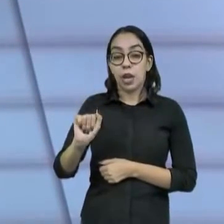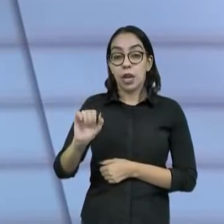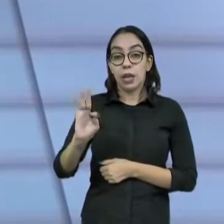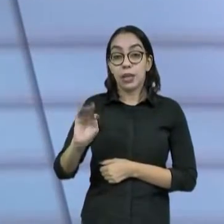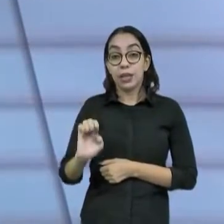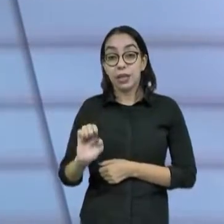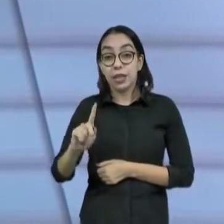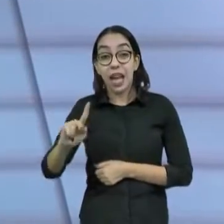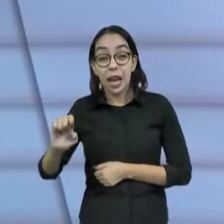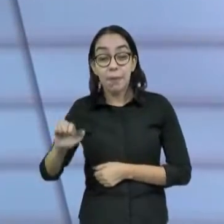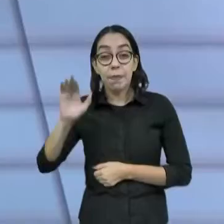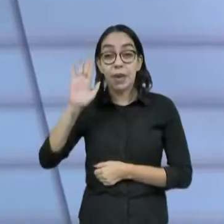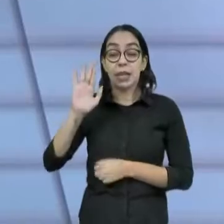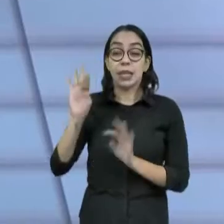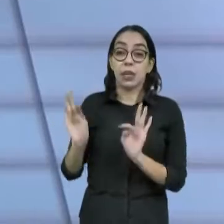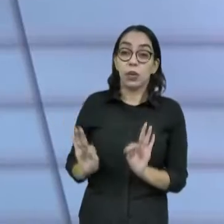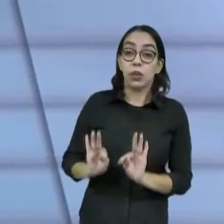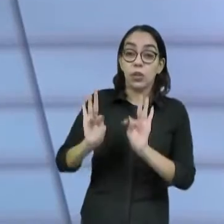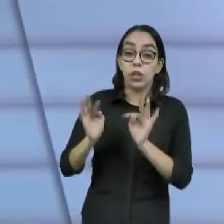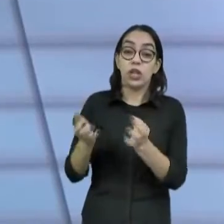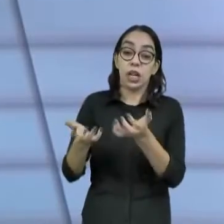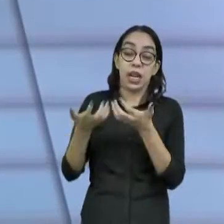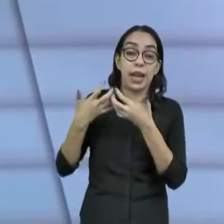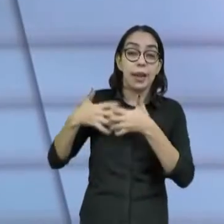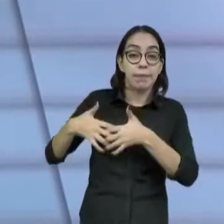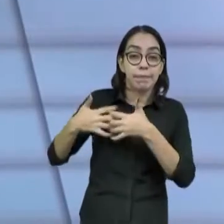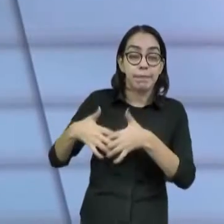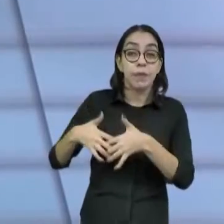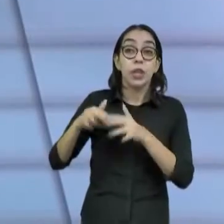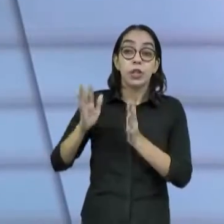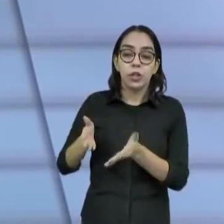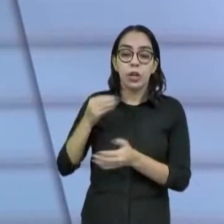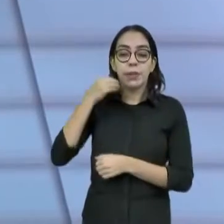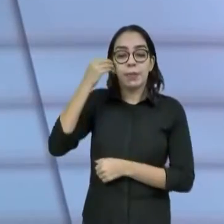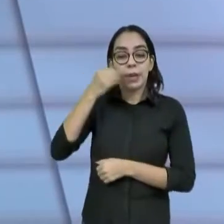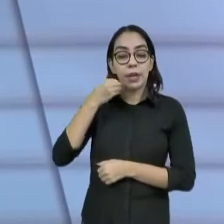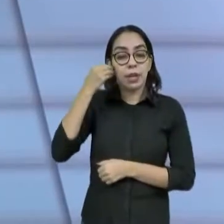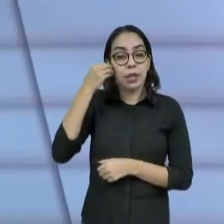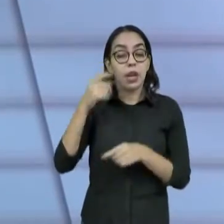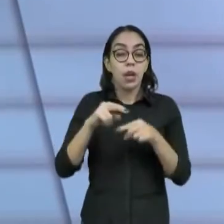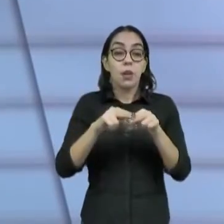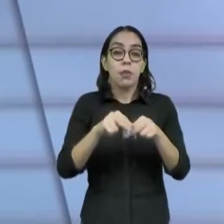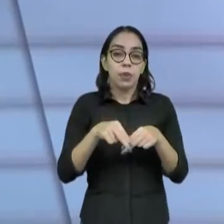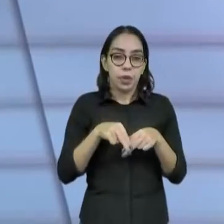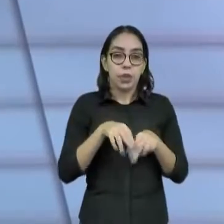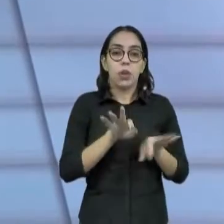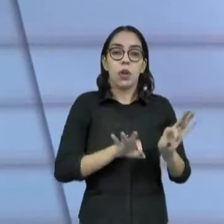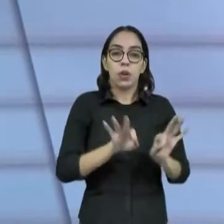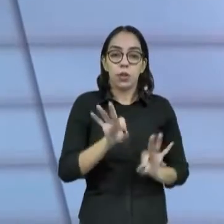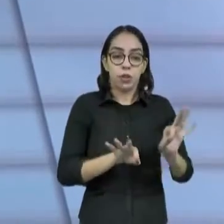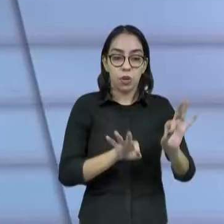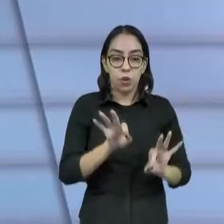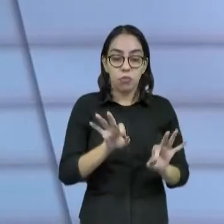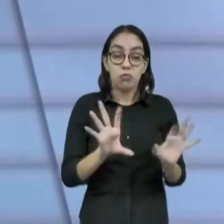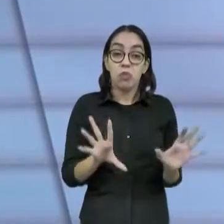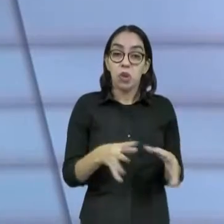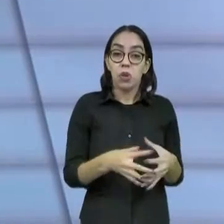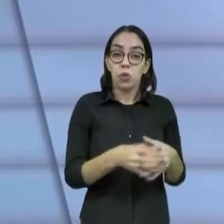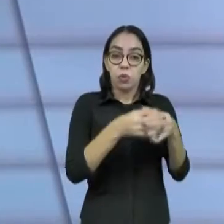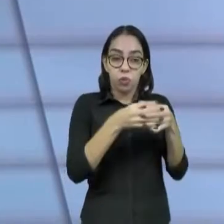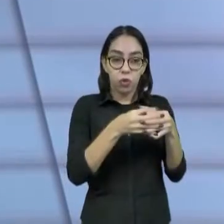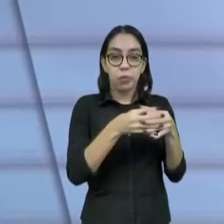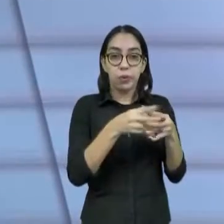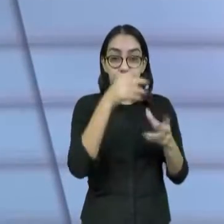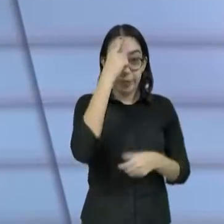meio ambiente. Então, existem essas especificidades. E por isso a gente buscou montar um grupo múltiplo, diverso, que trouxesse essa